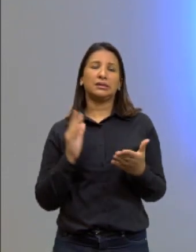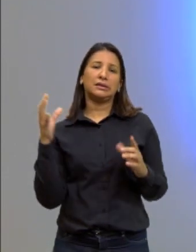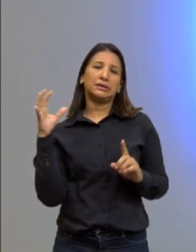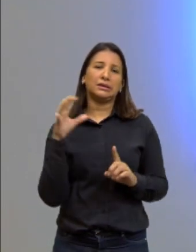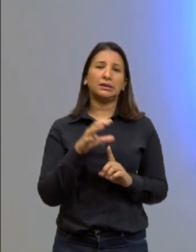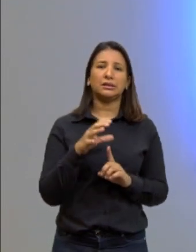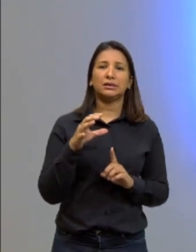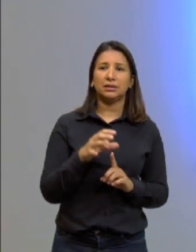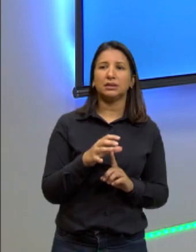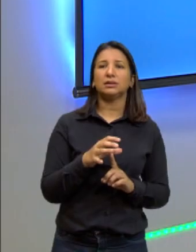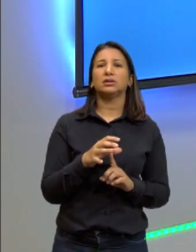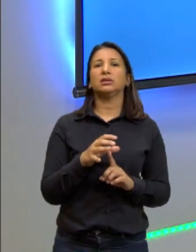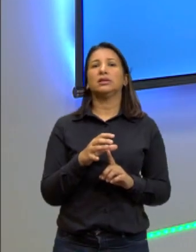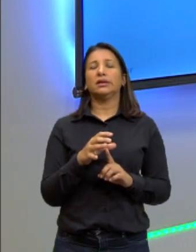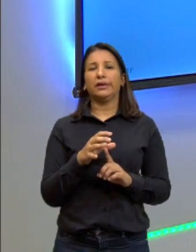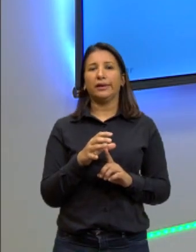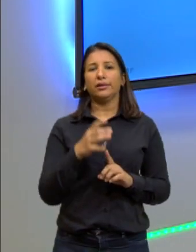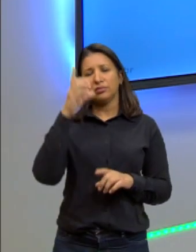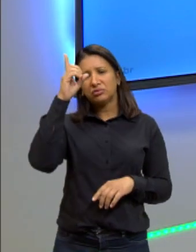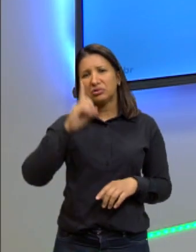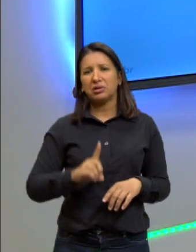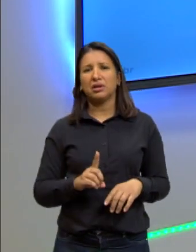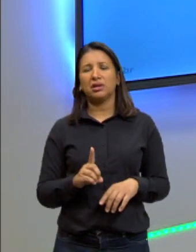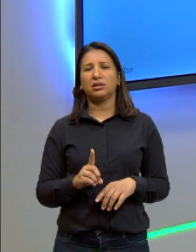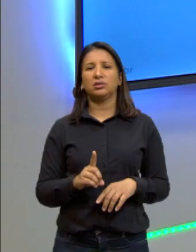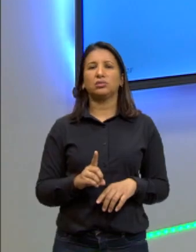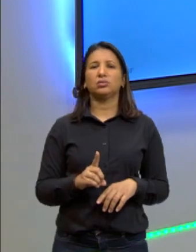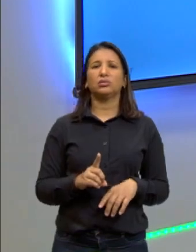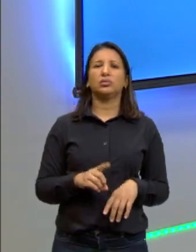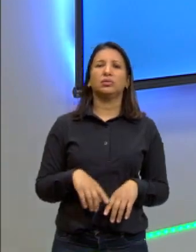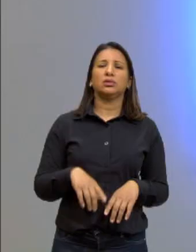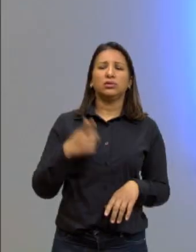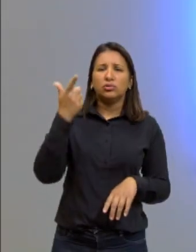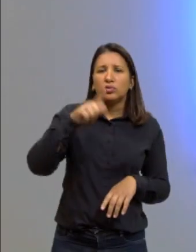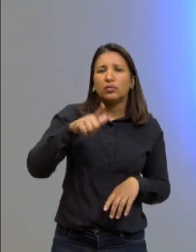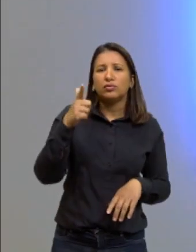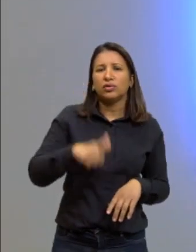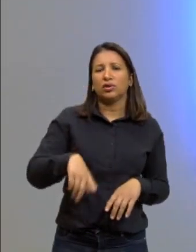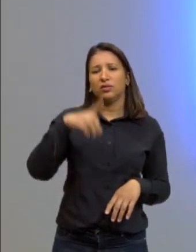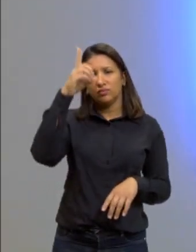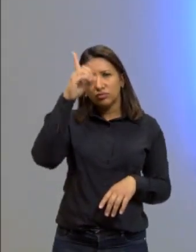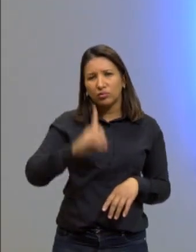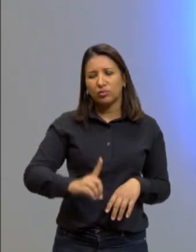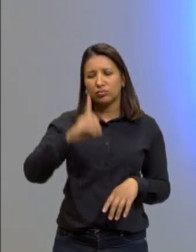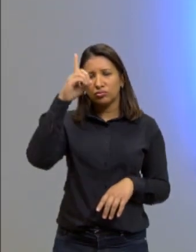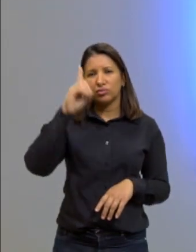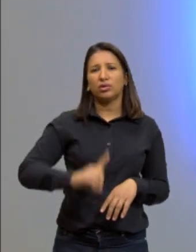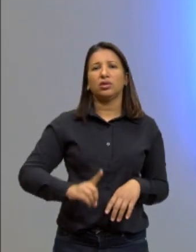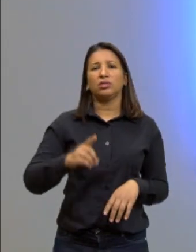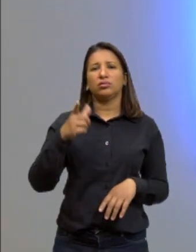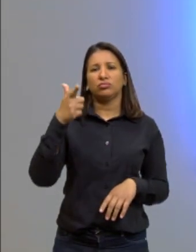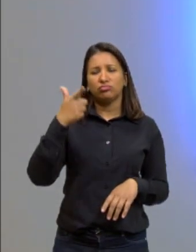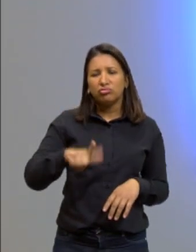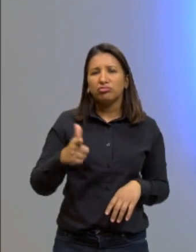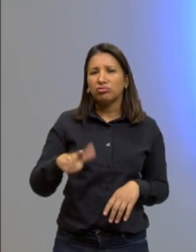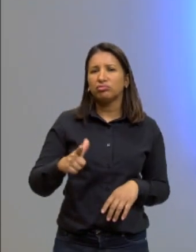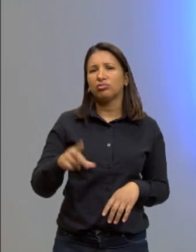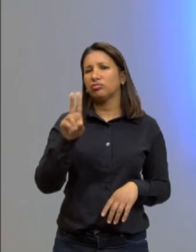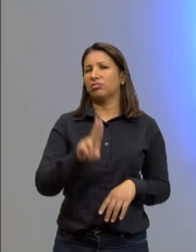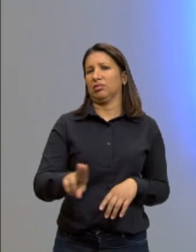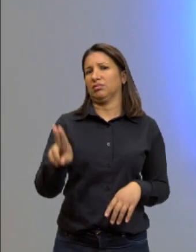da população. De novo, está vendo? Direito, direito, direito.